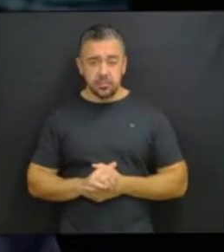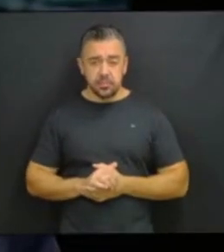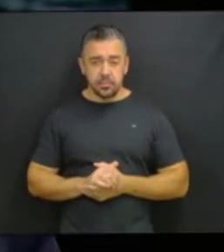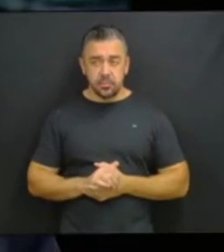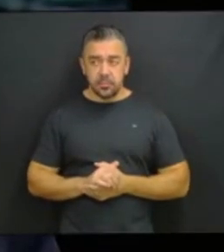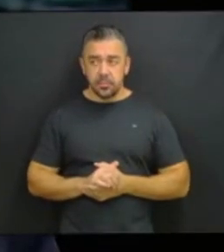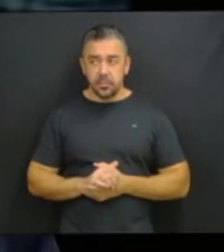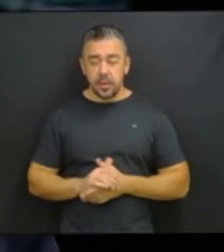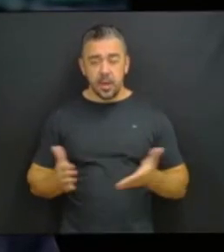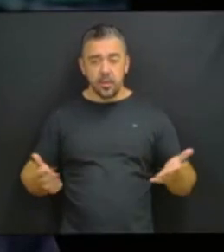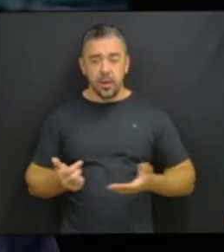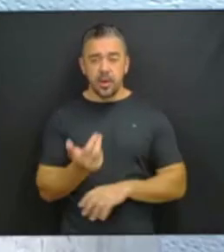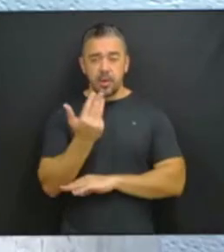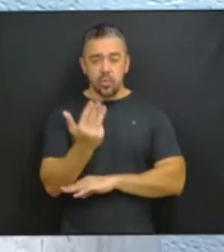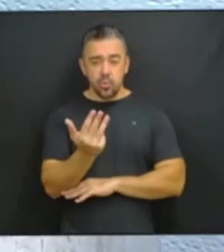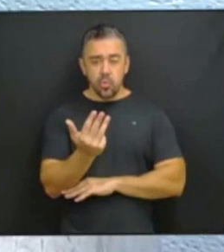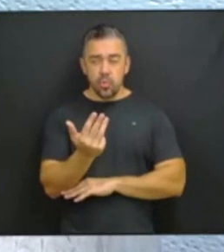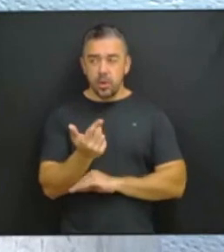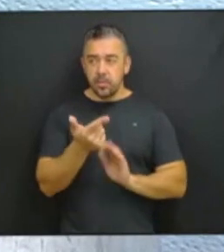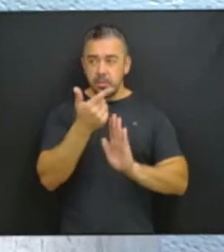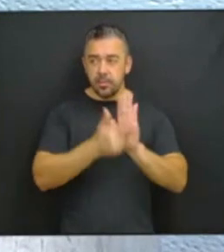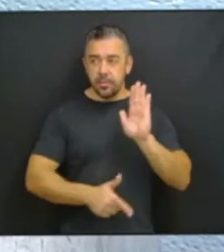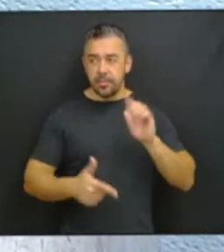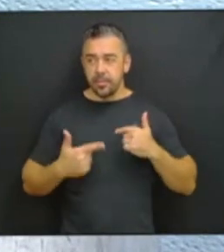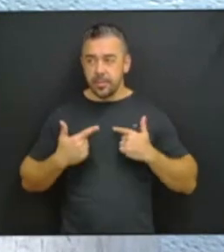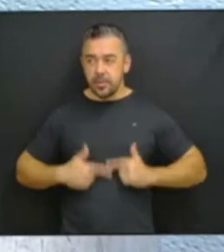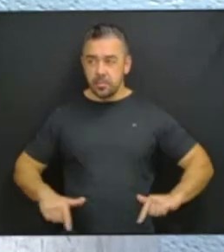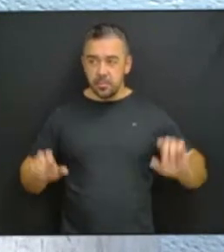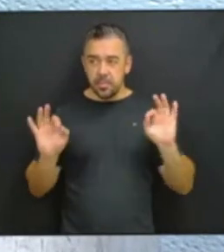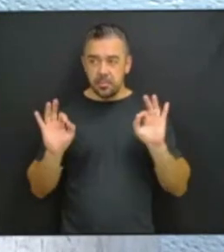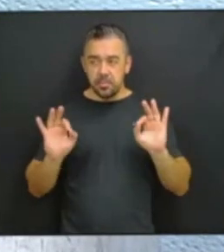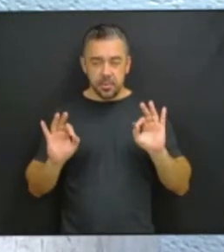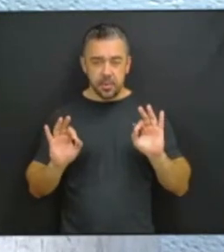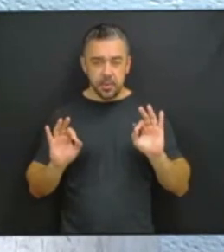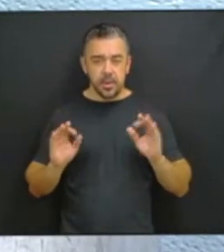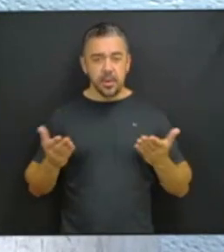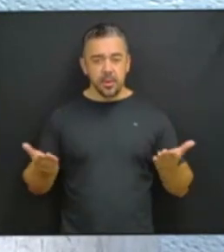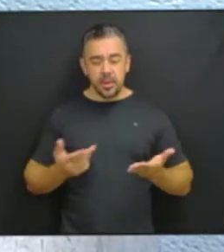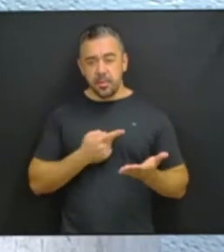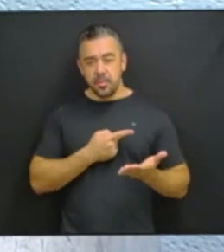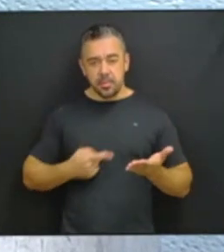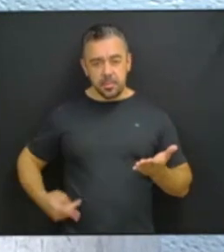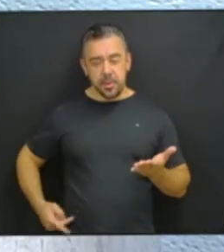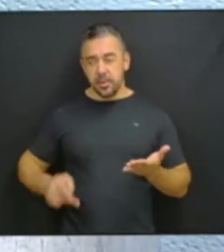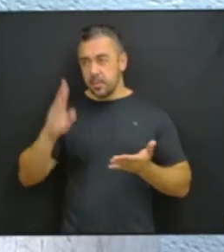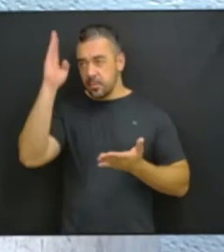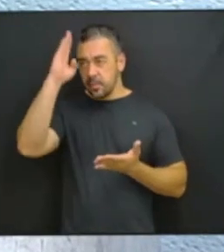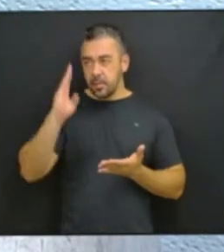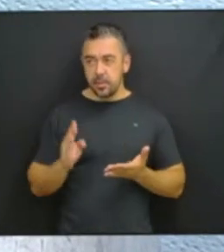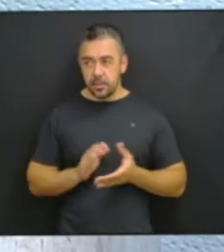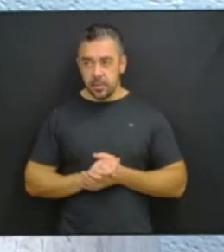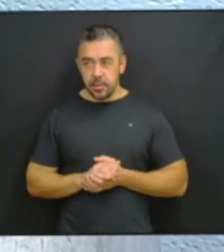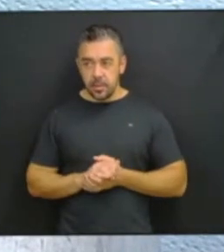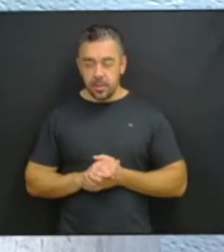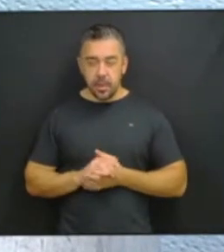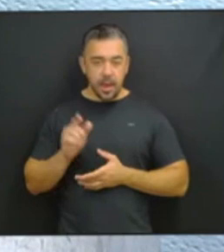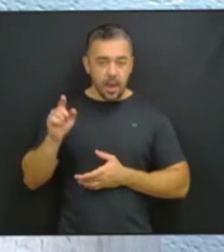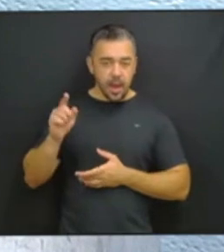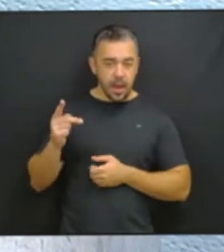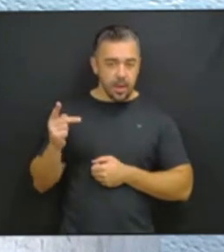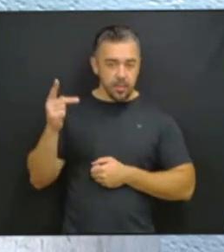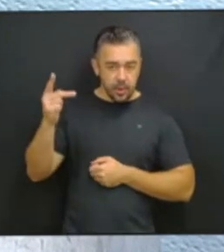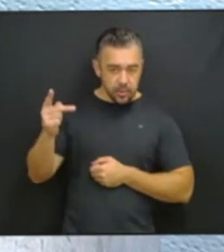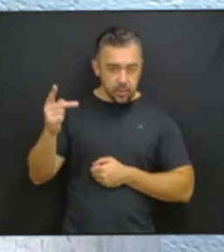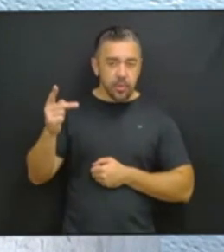Aí o Lula está com a ficha limpa e é presidente do Brasil. E aí o procurador-chefe da